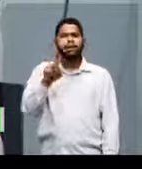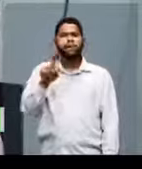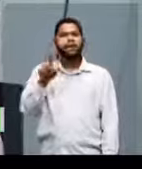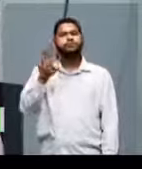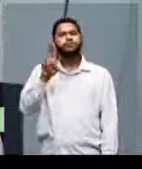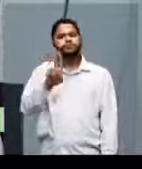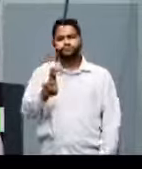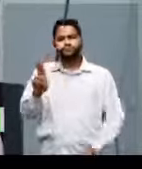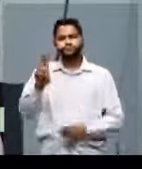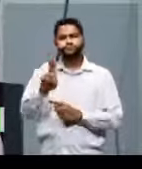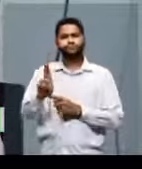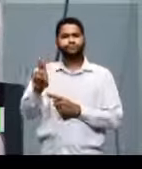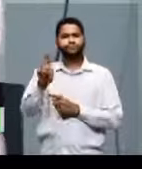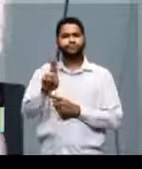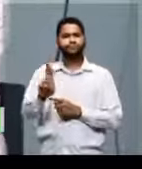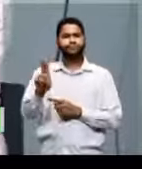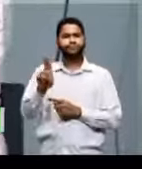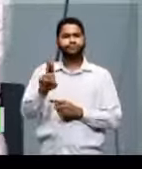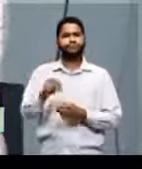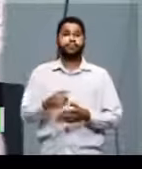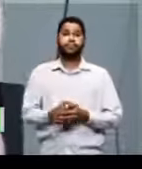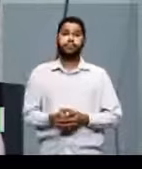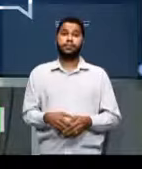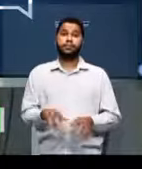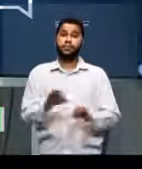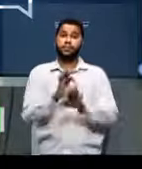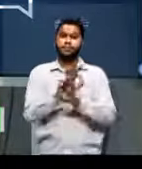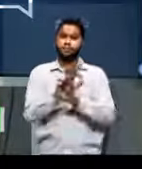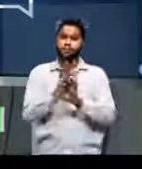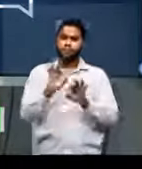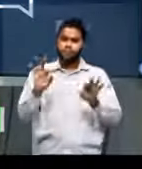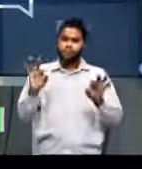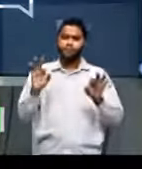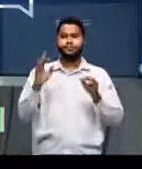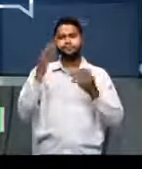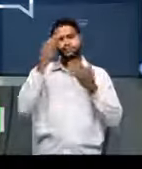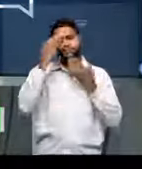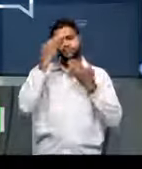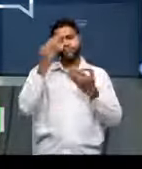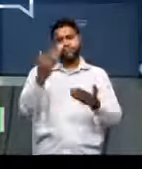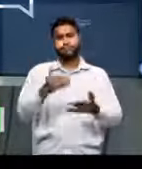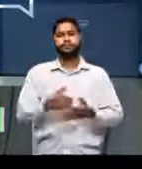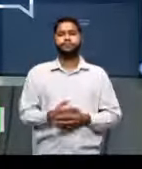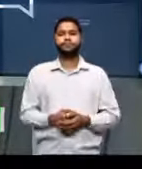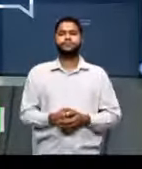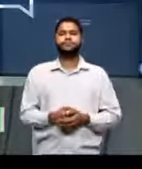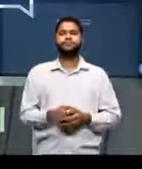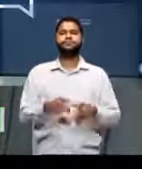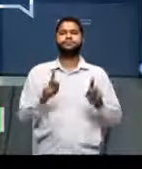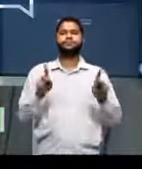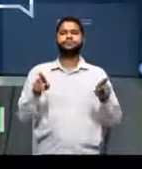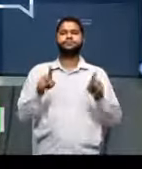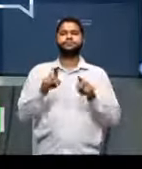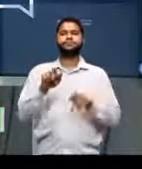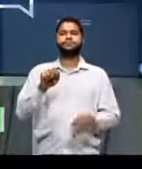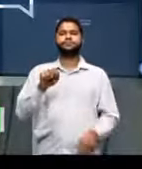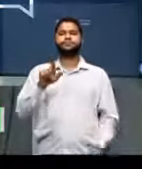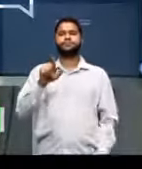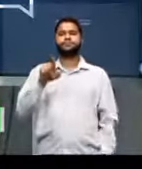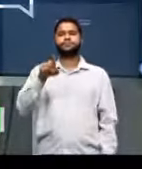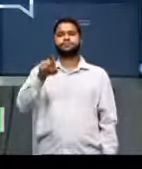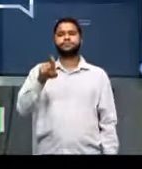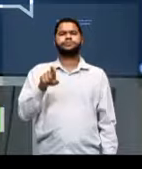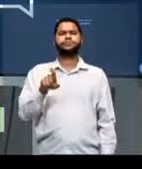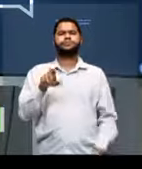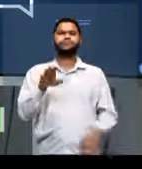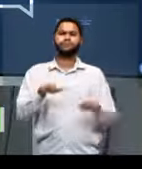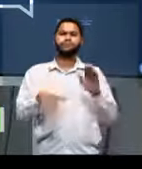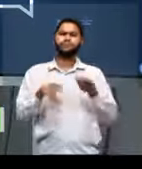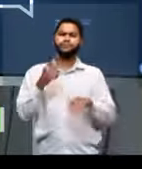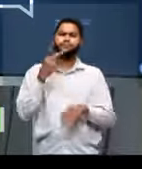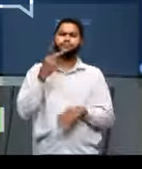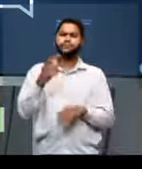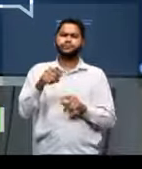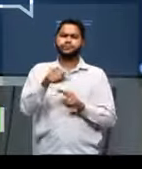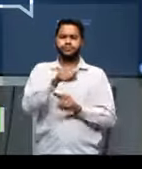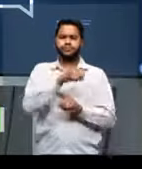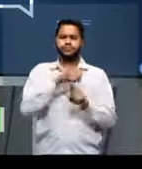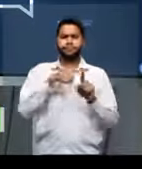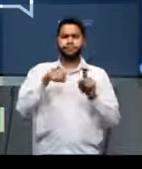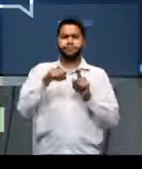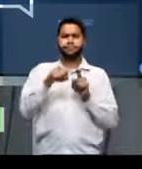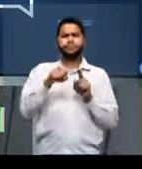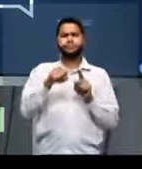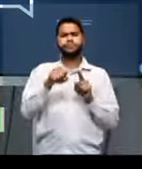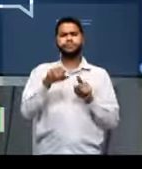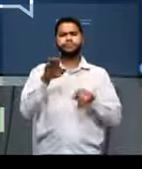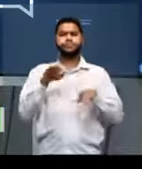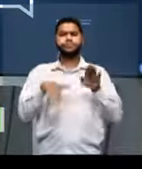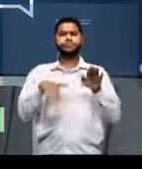de cultura. Ótimo, muito obrigada. Professor Alex, por que às vezes a gente fala sociologia e